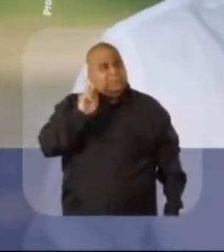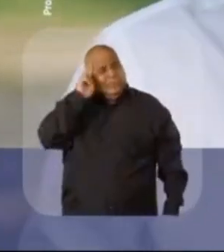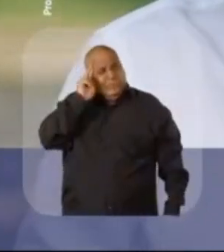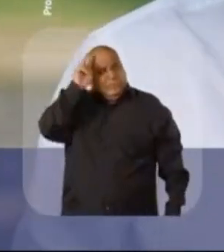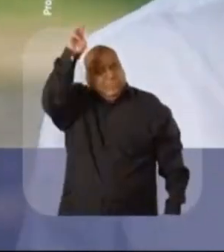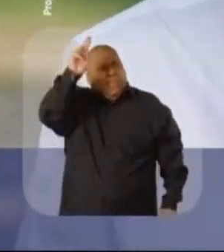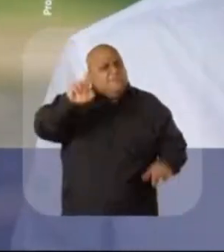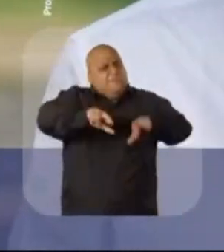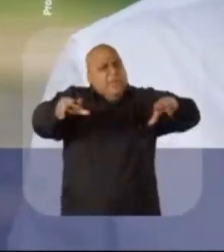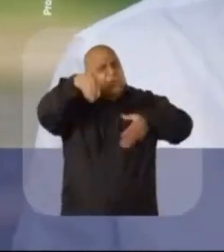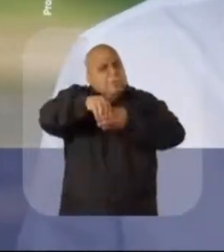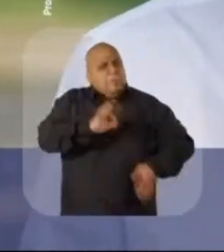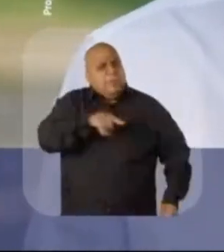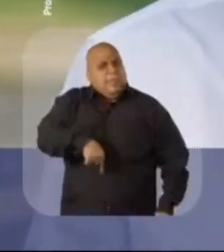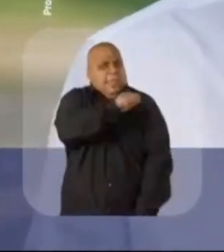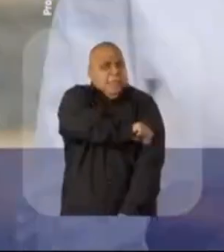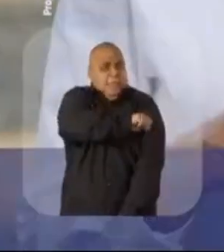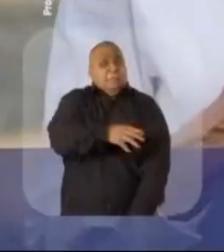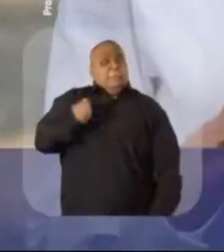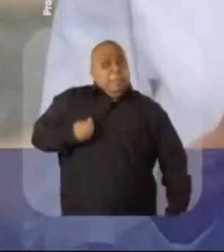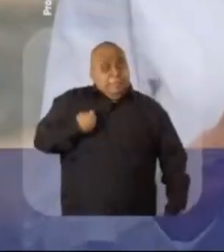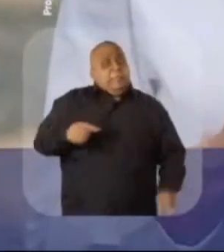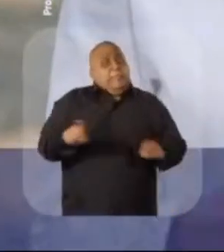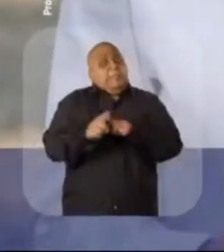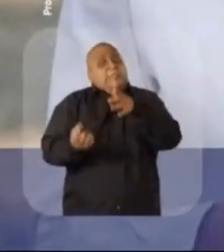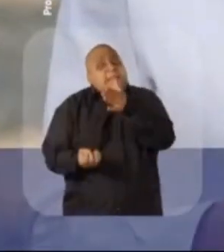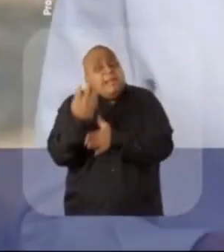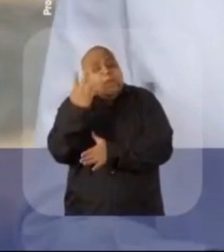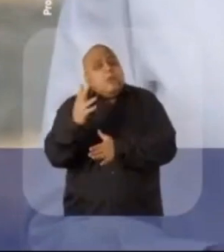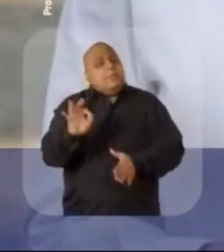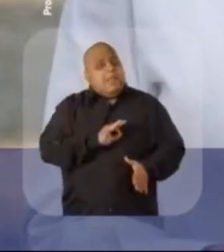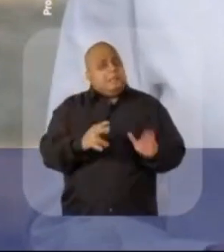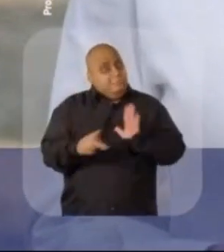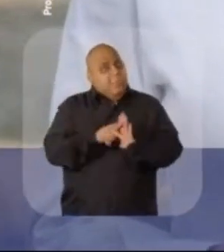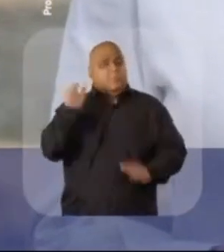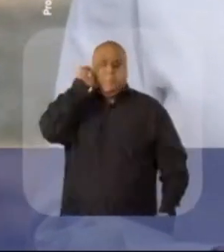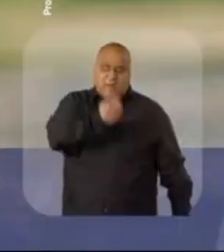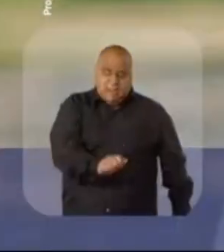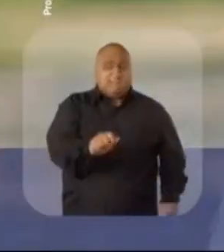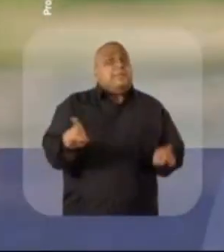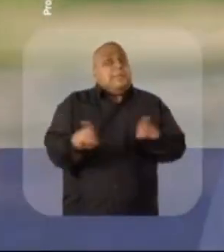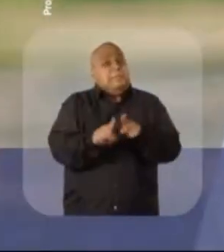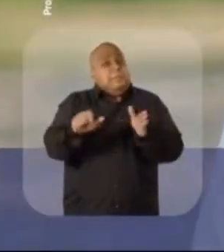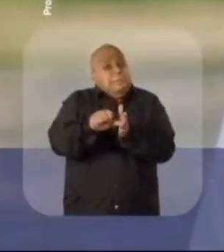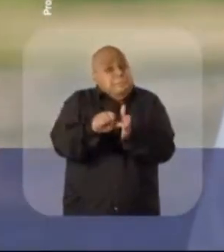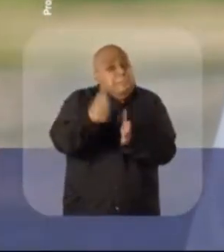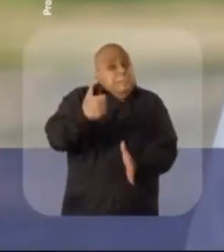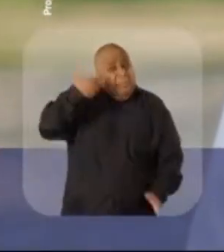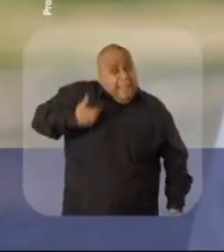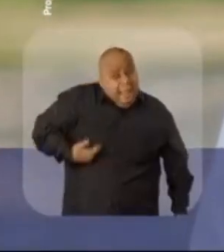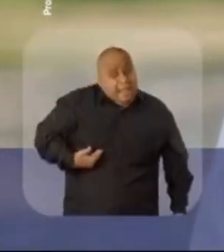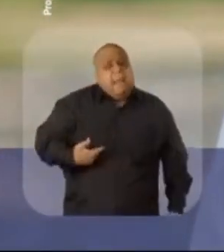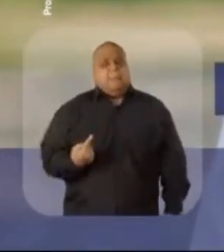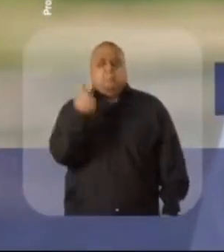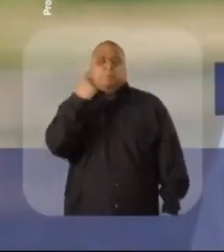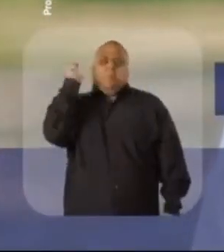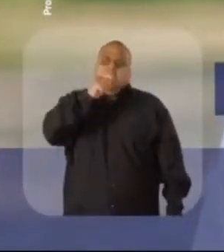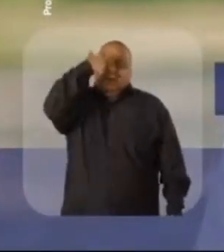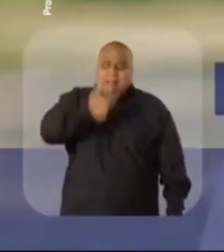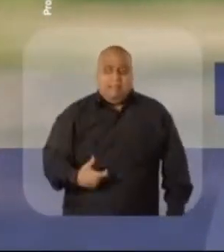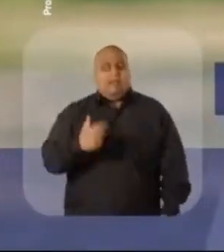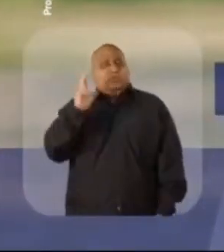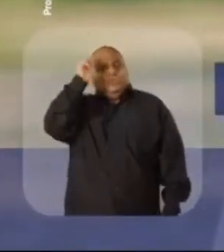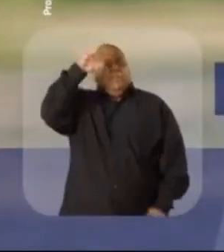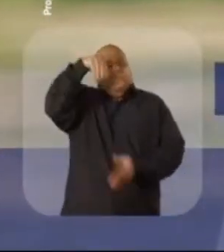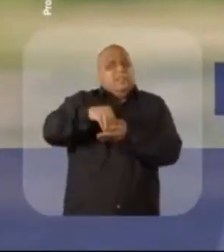Chefiei inúmeras delegacias Participei da criação da delegacia de mulheres E fui a primeira e única mulher